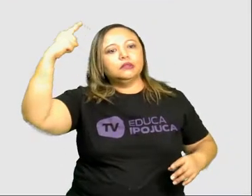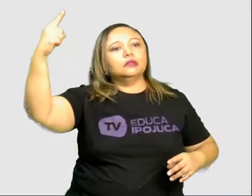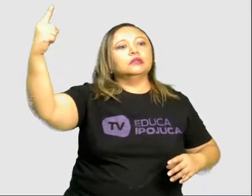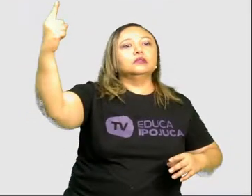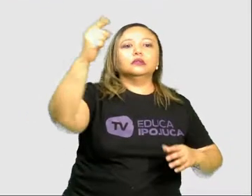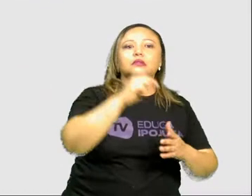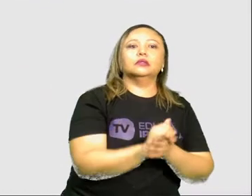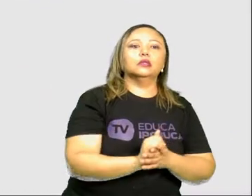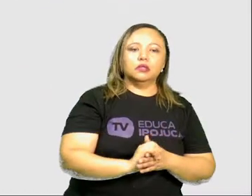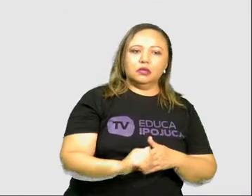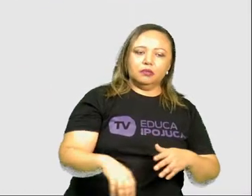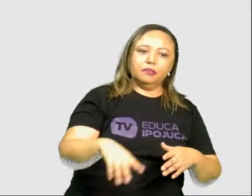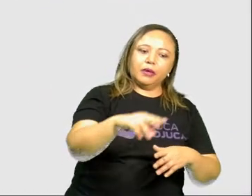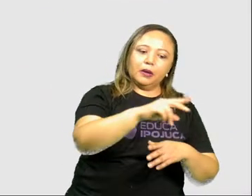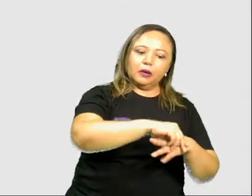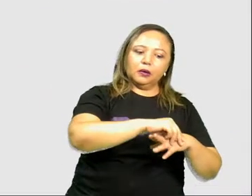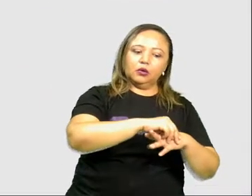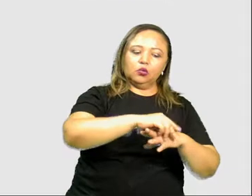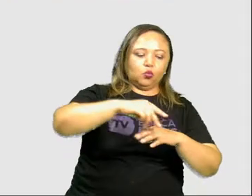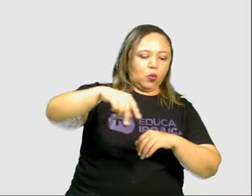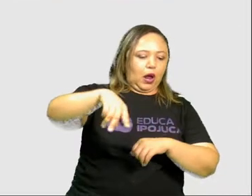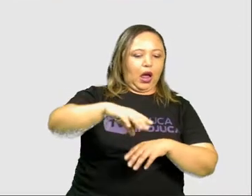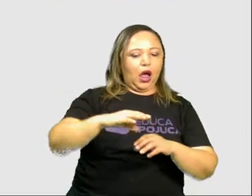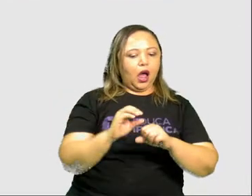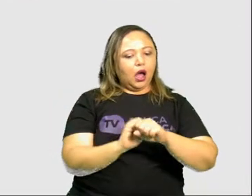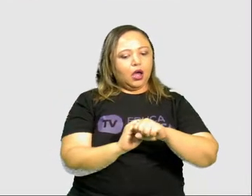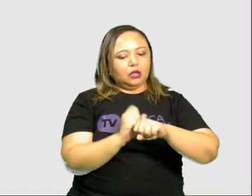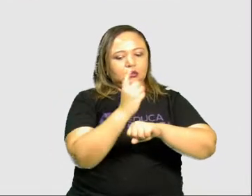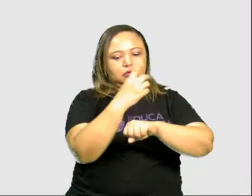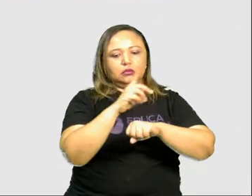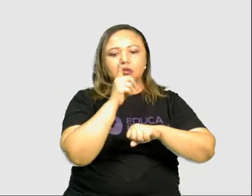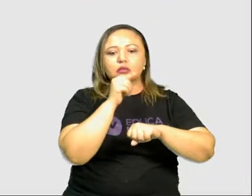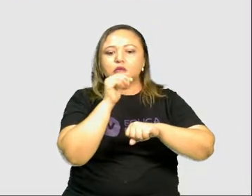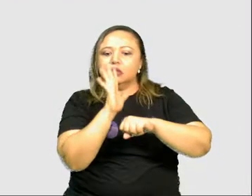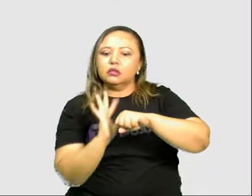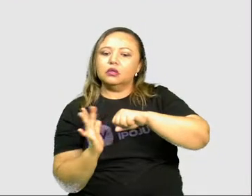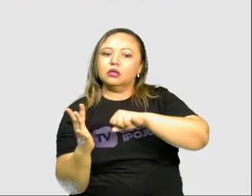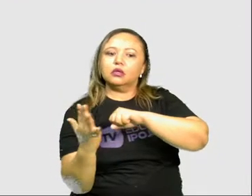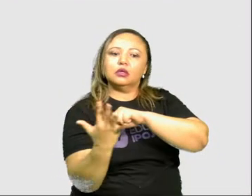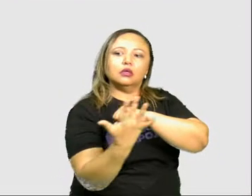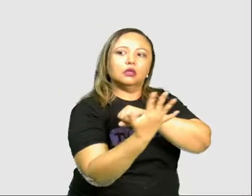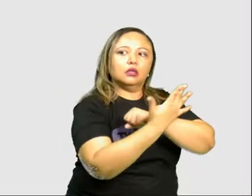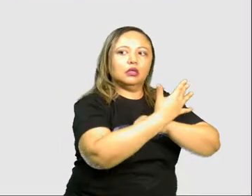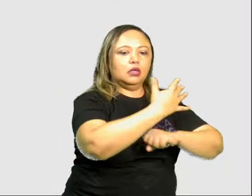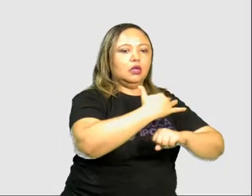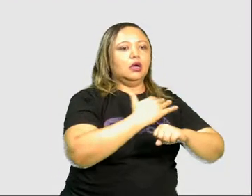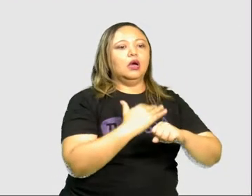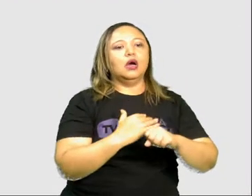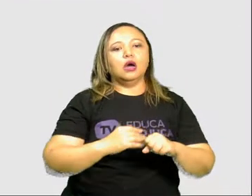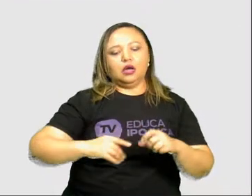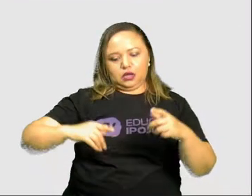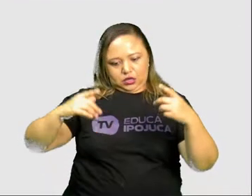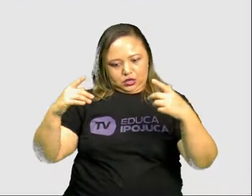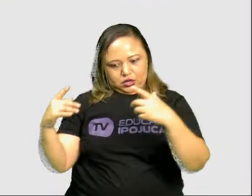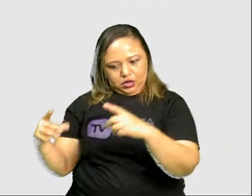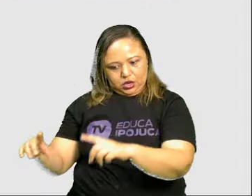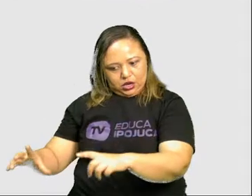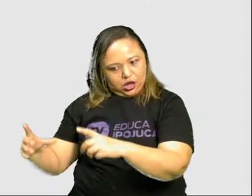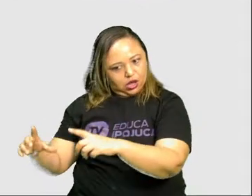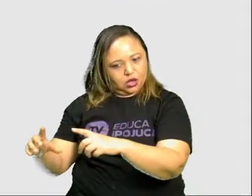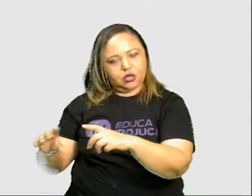ilha de Cabo Verde e o território se dividia. A parte oeste dessa linha